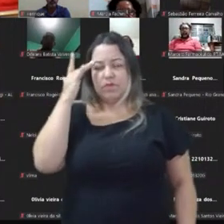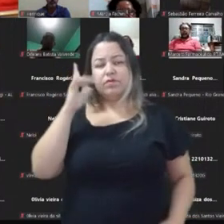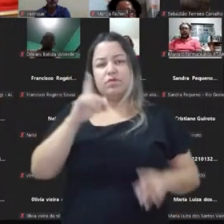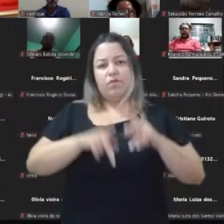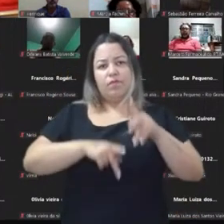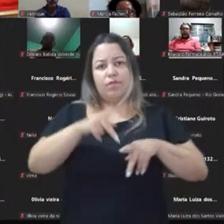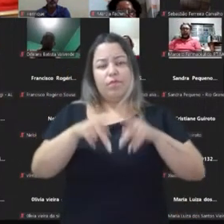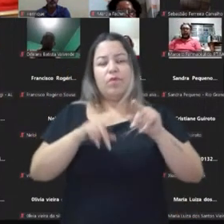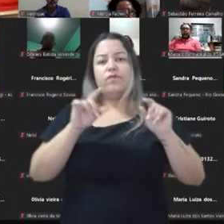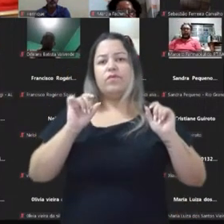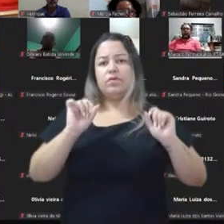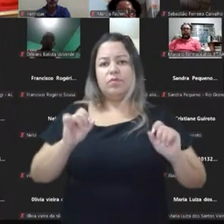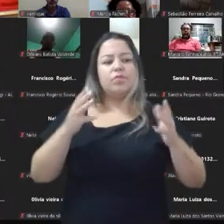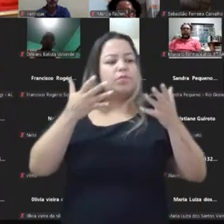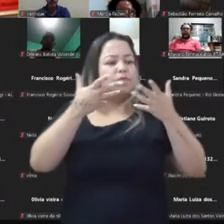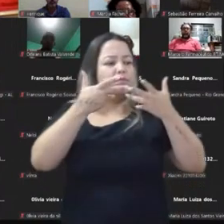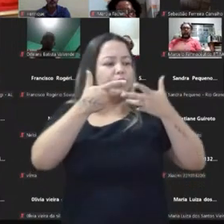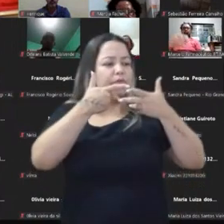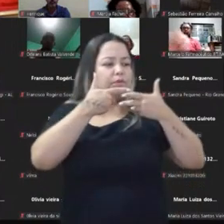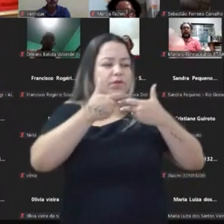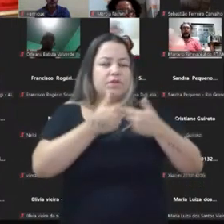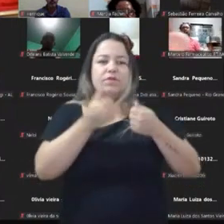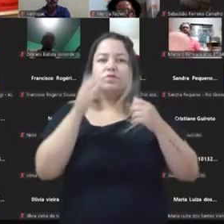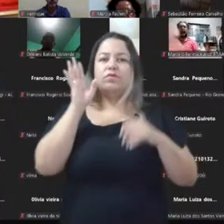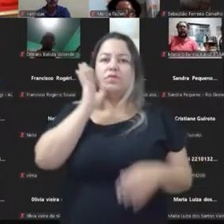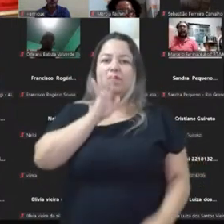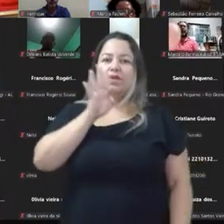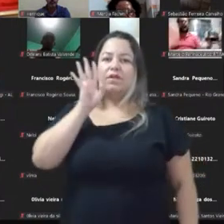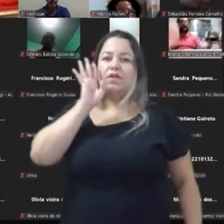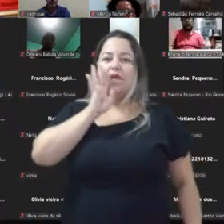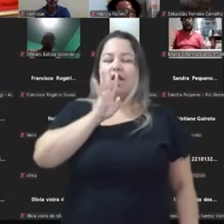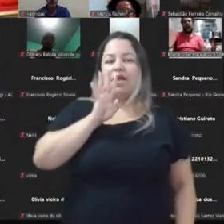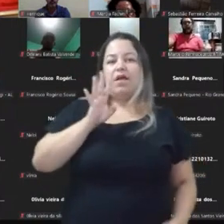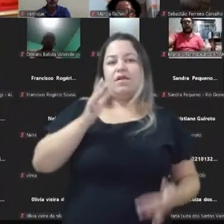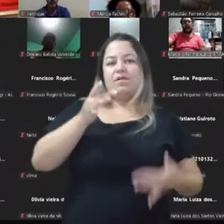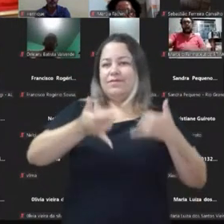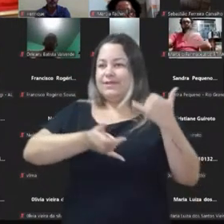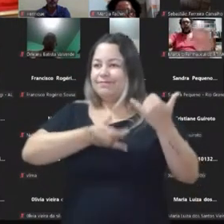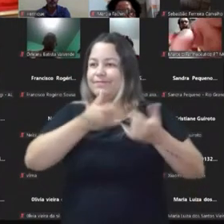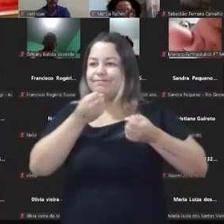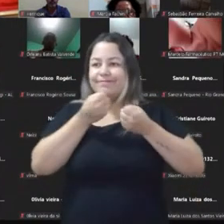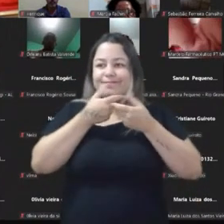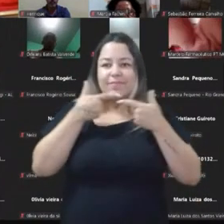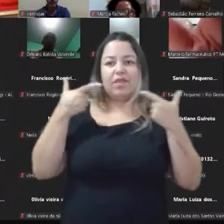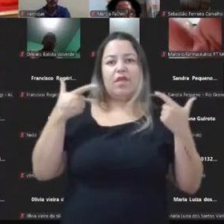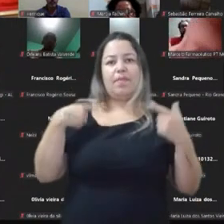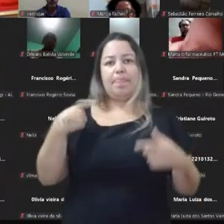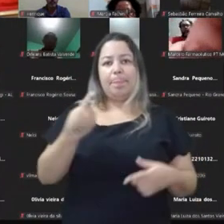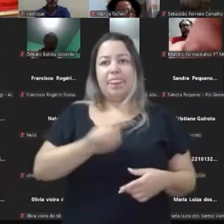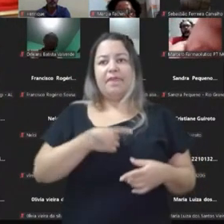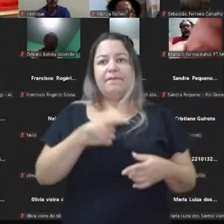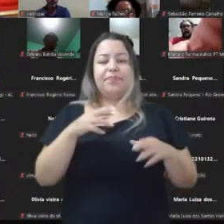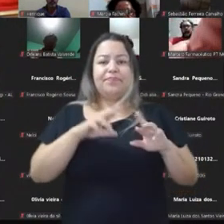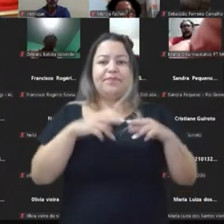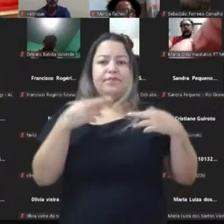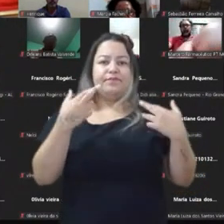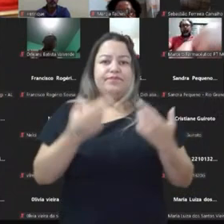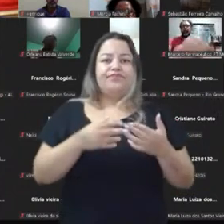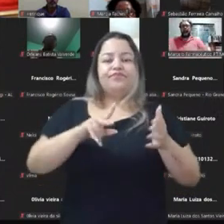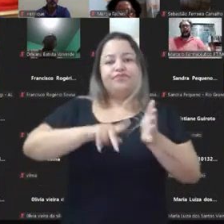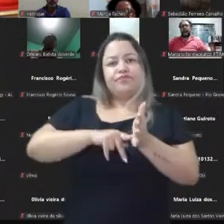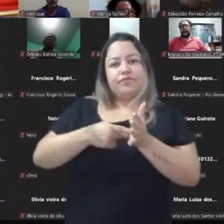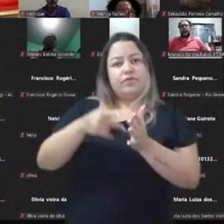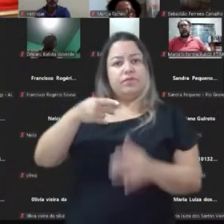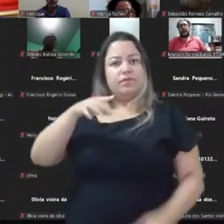assim, bonito, legal, transante, divertido. As nossas reuniões do PT, do sindicato,